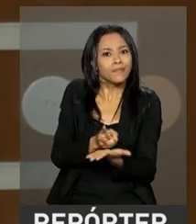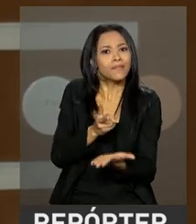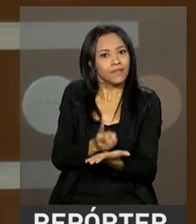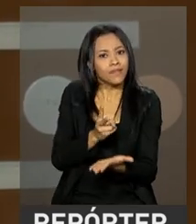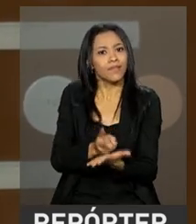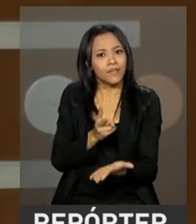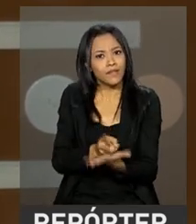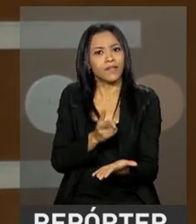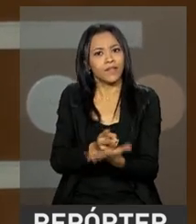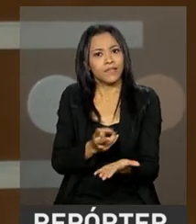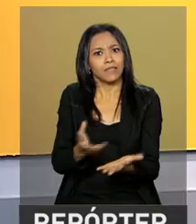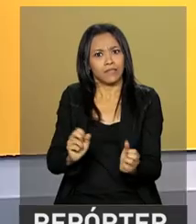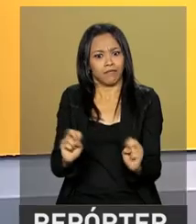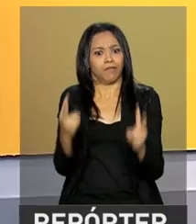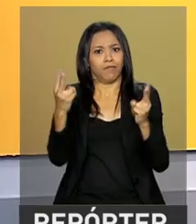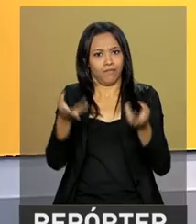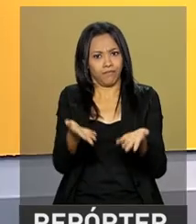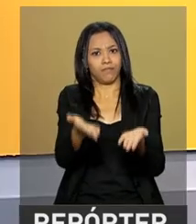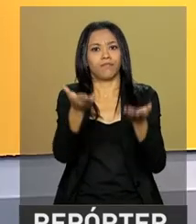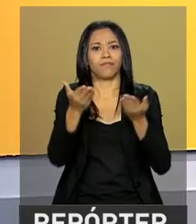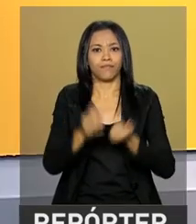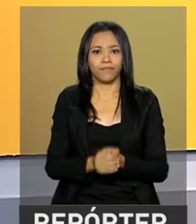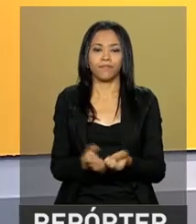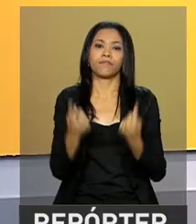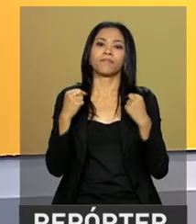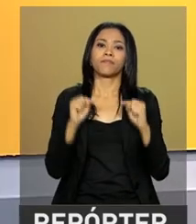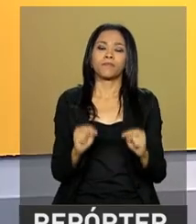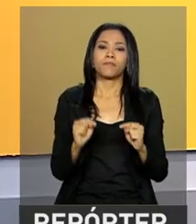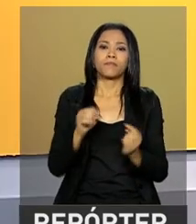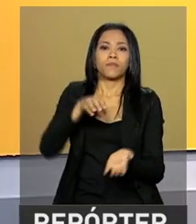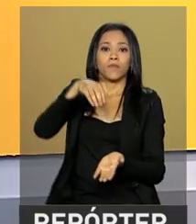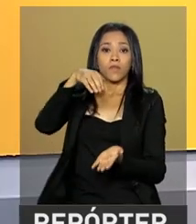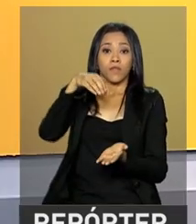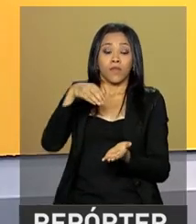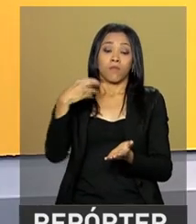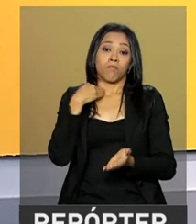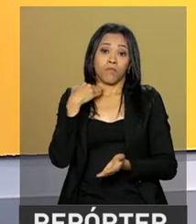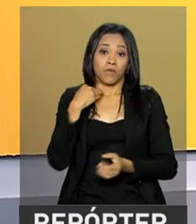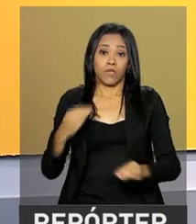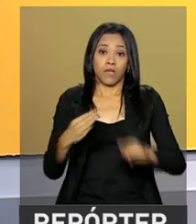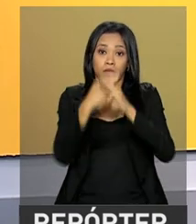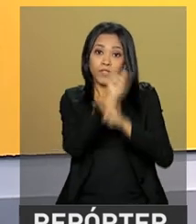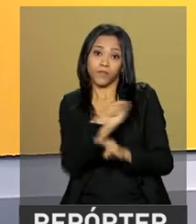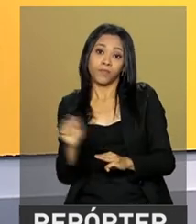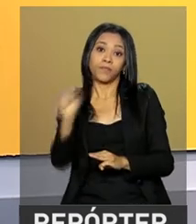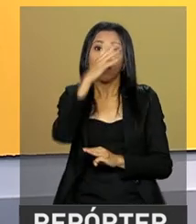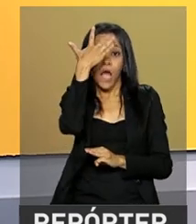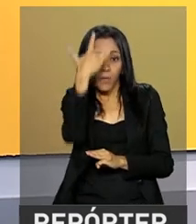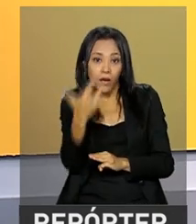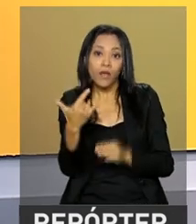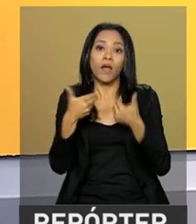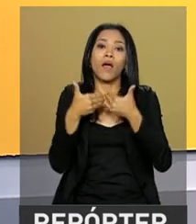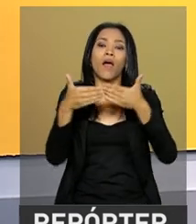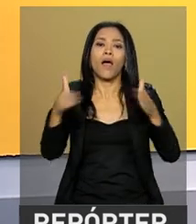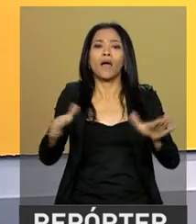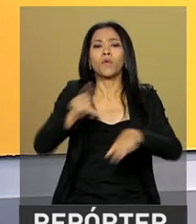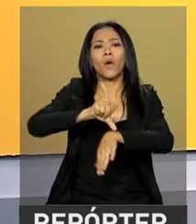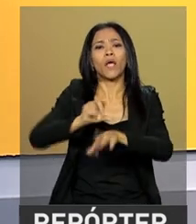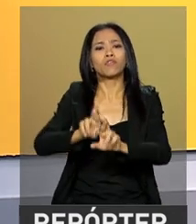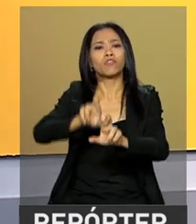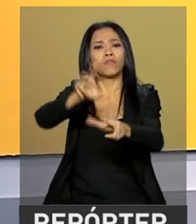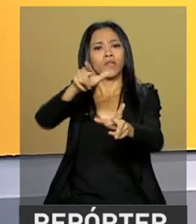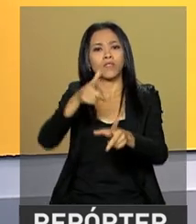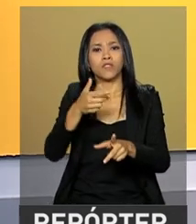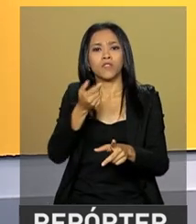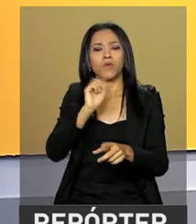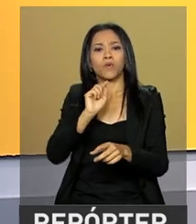chama acesa. As agências da Caixa abrem amanhã ainda com horário diferenciado para o